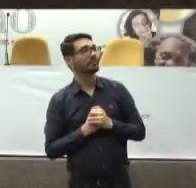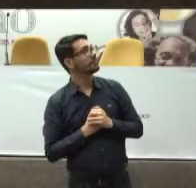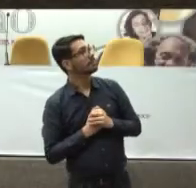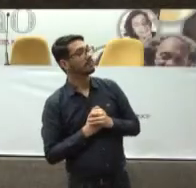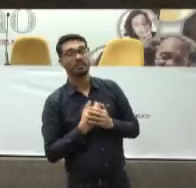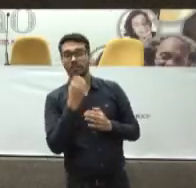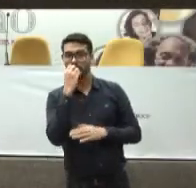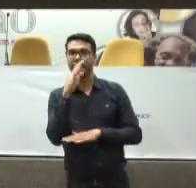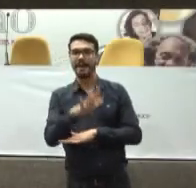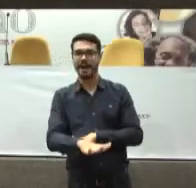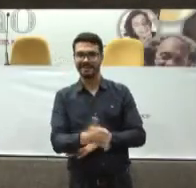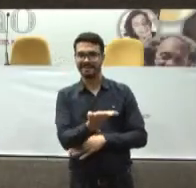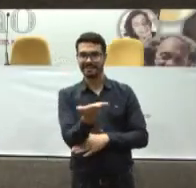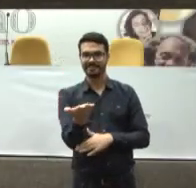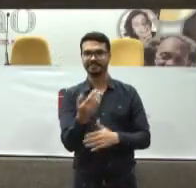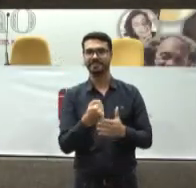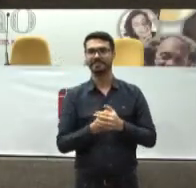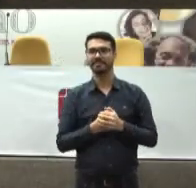Boa tarde